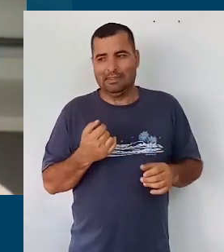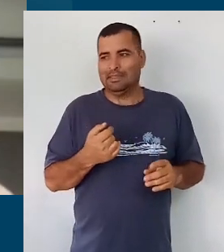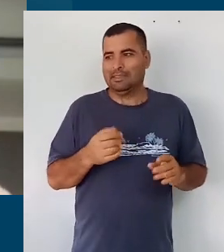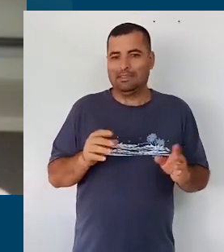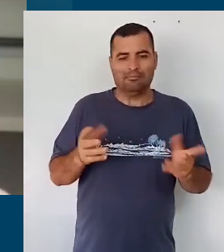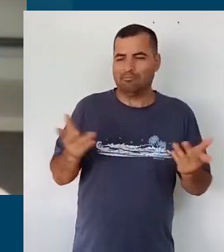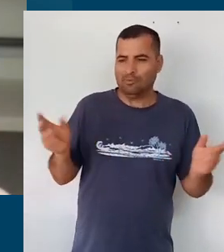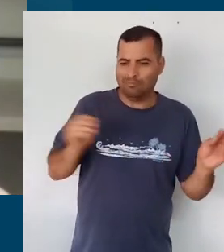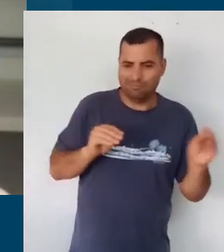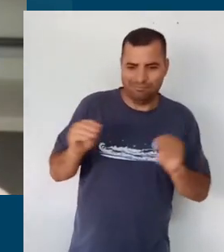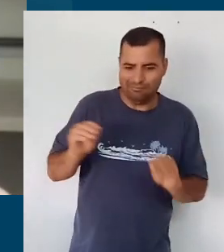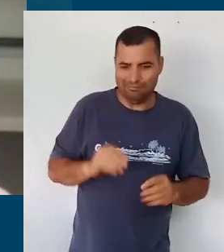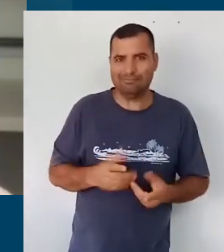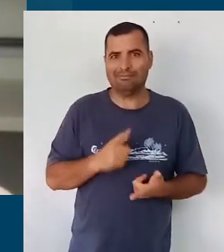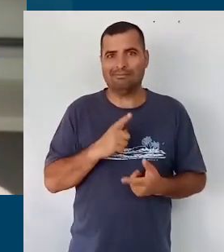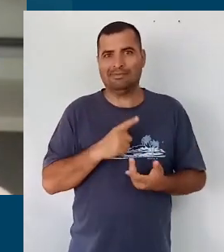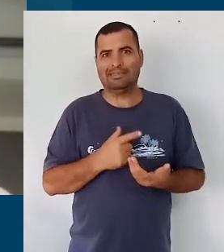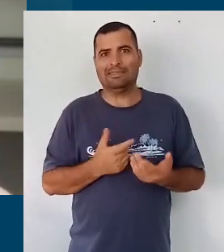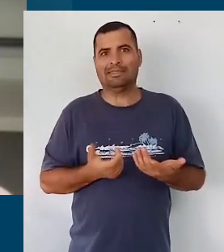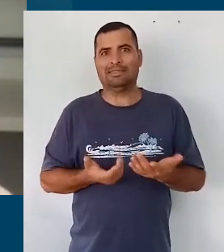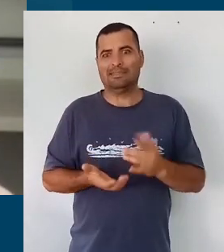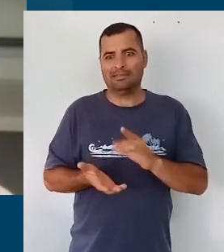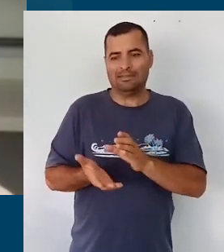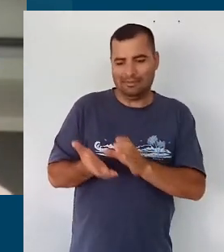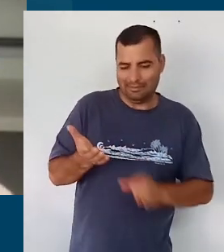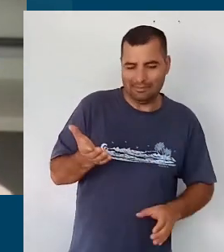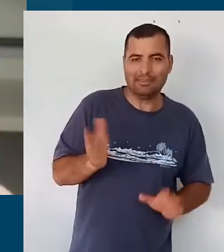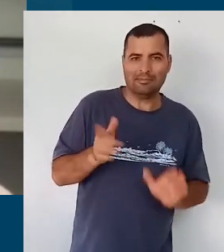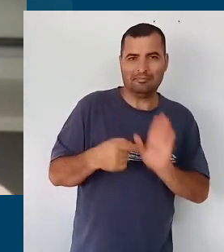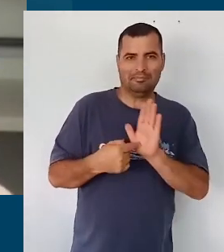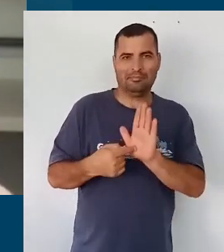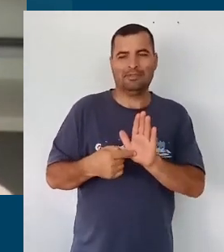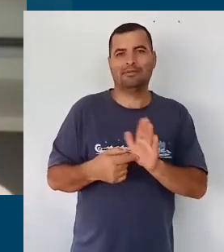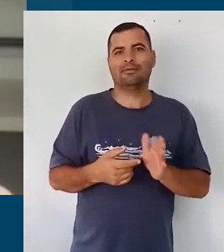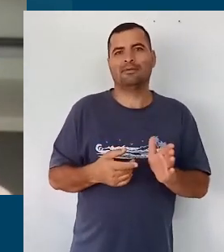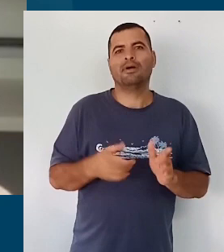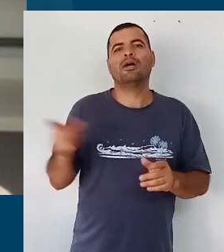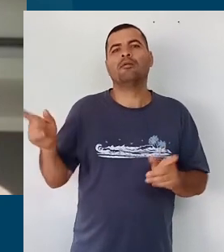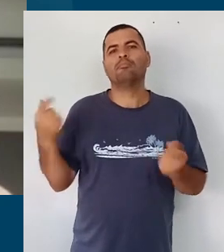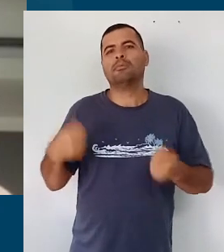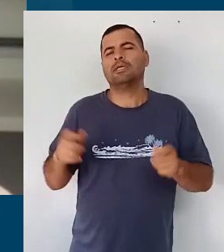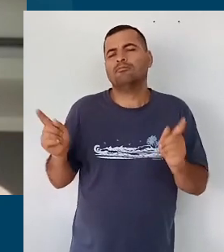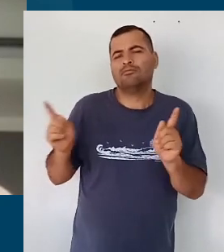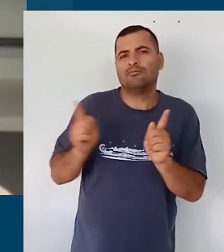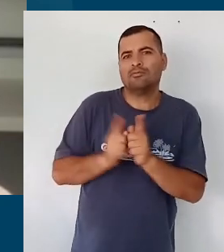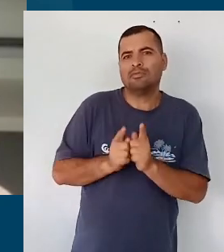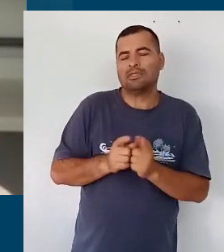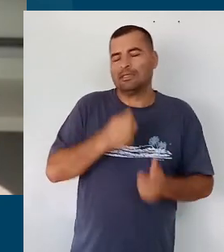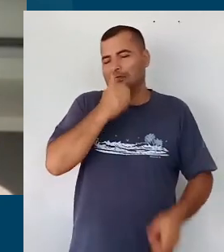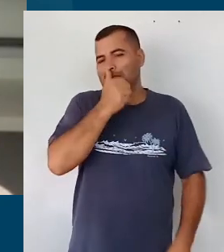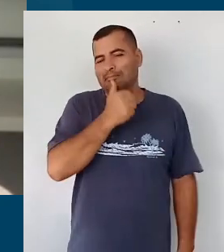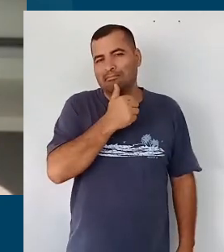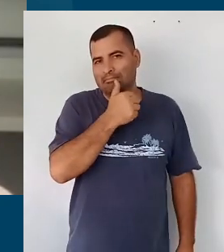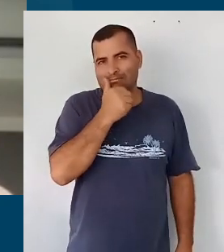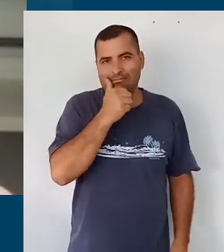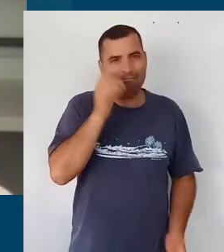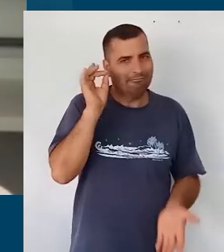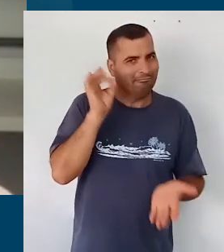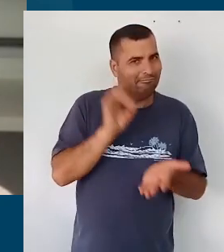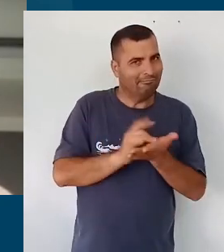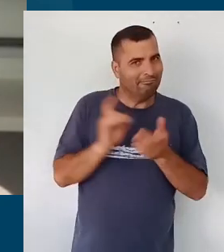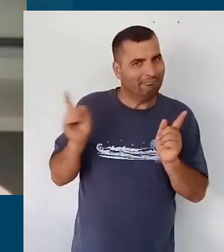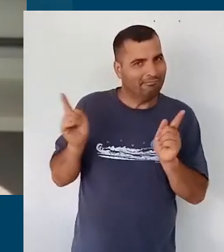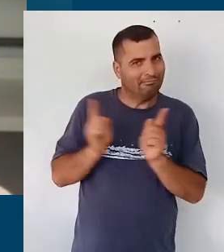muito grande, como vocês vão ver no documento, mas a Eliane vai ter que fazer um esforço grande de dar uma